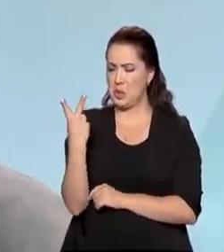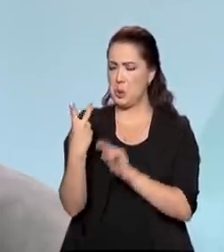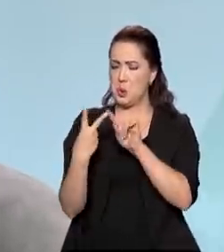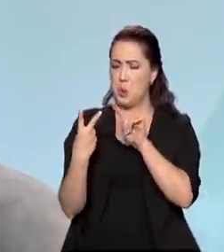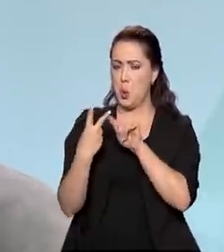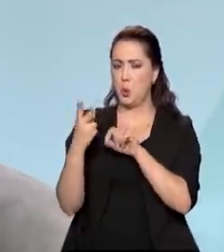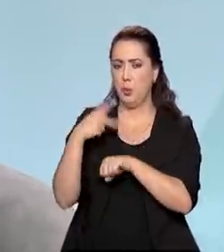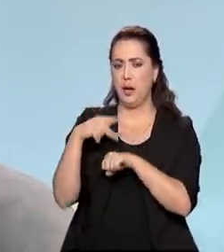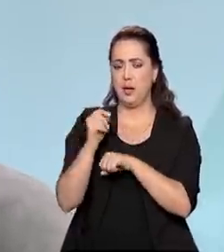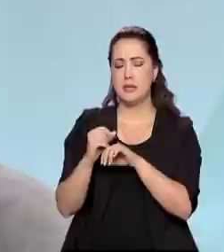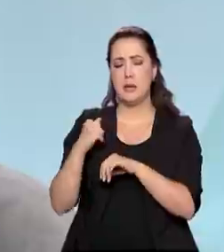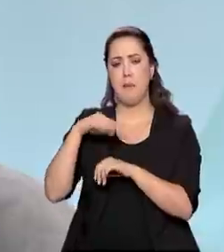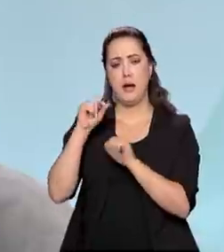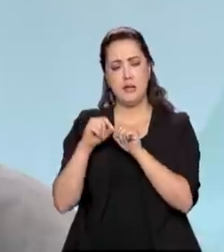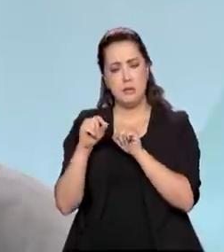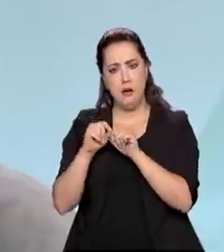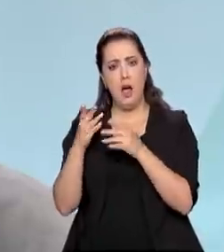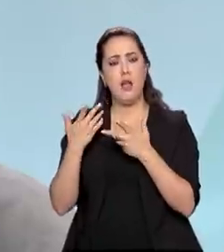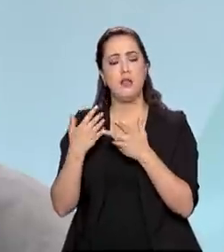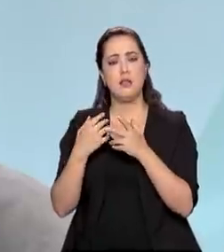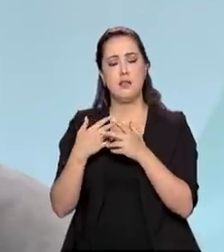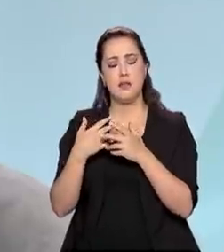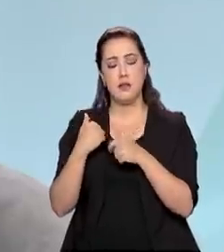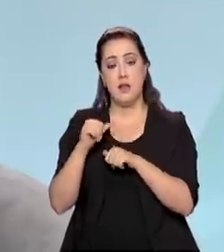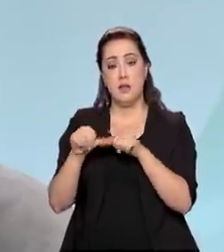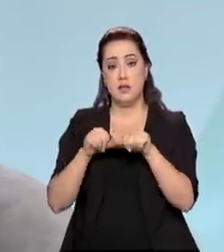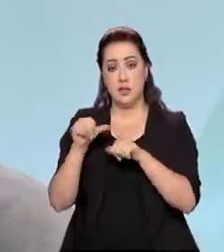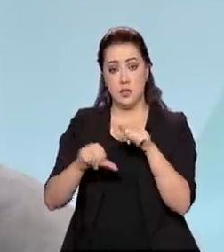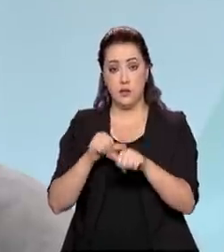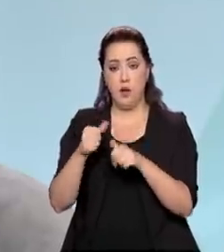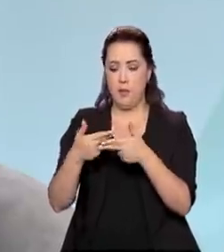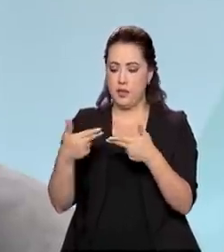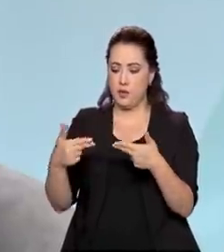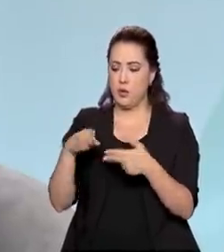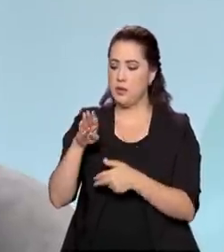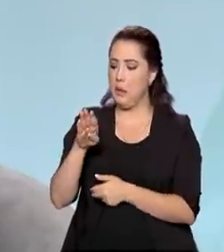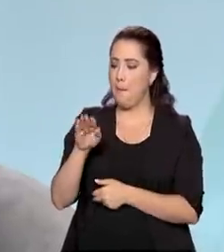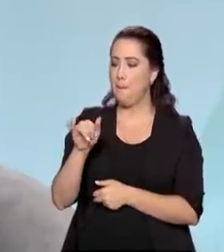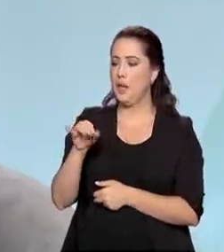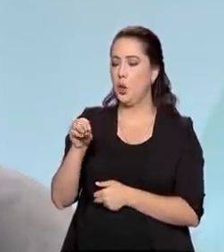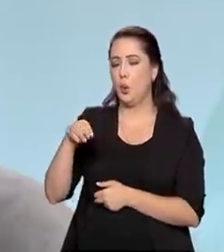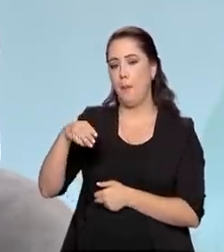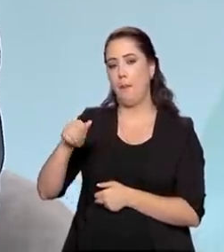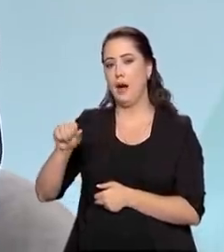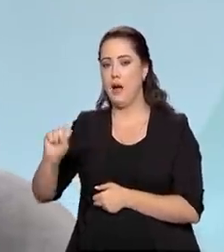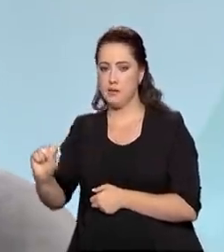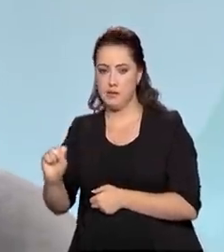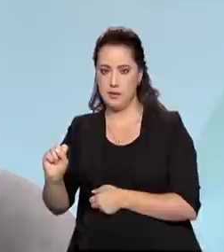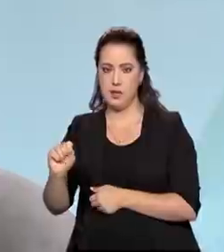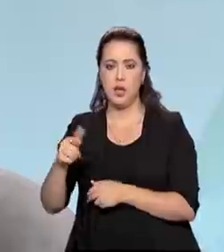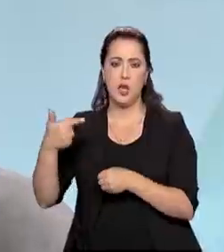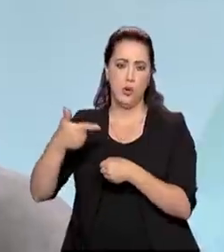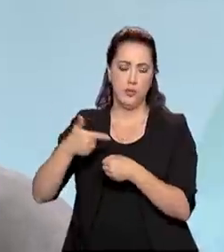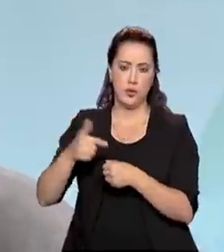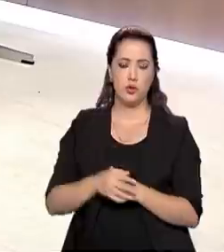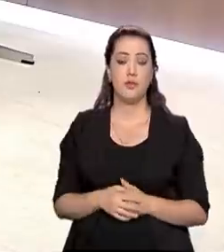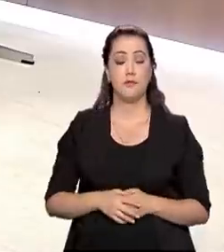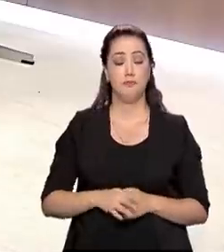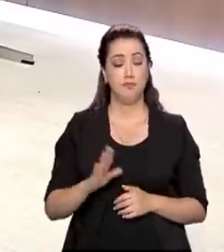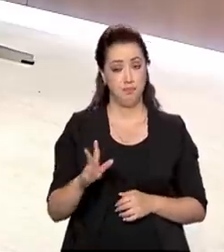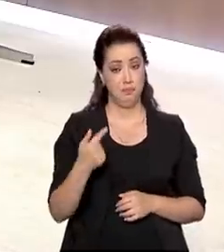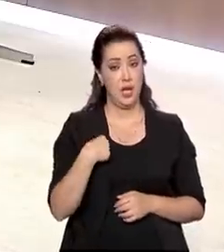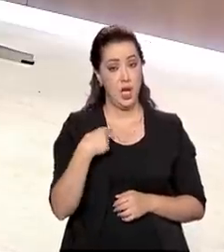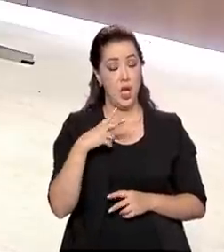importância, para se ter uma ideia, eu falei da nossa matriz energética, que 48% era renovável.